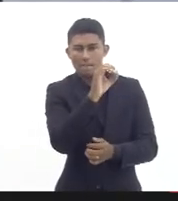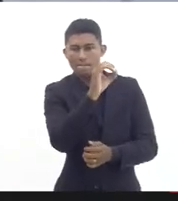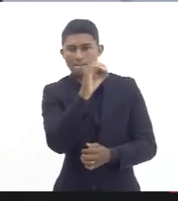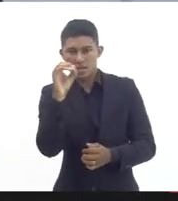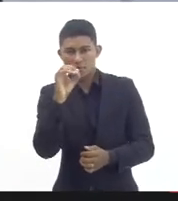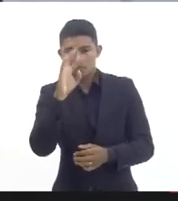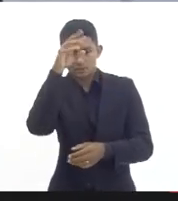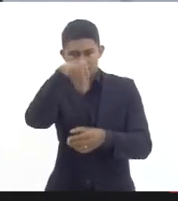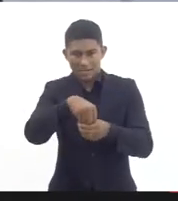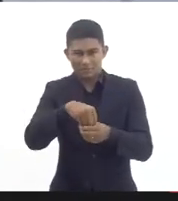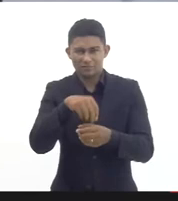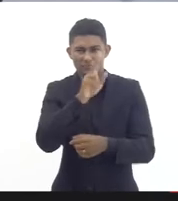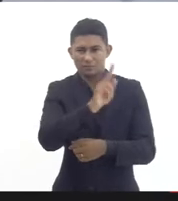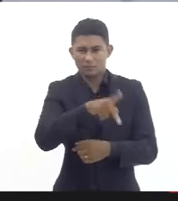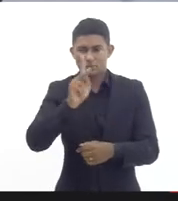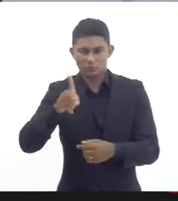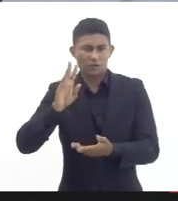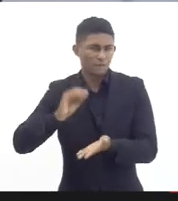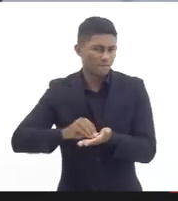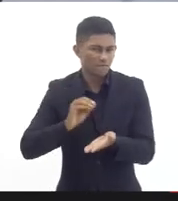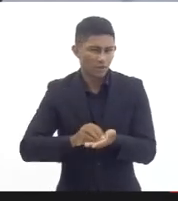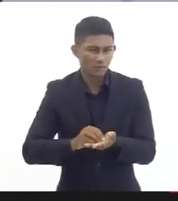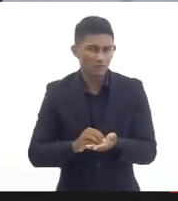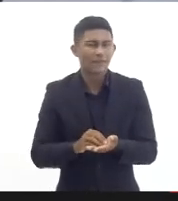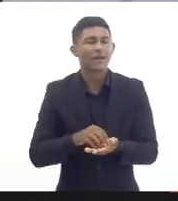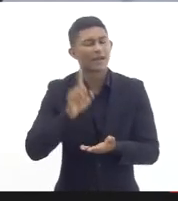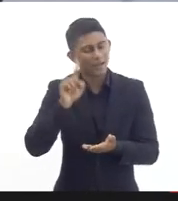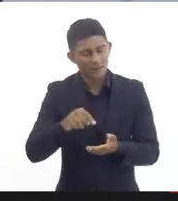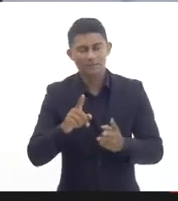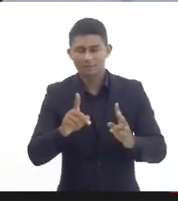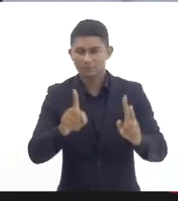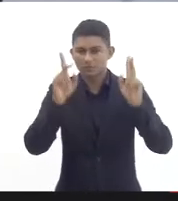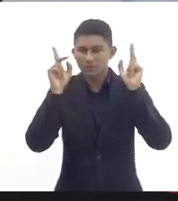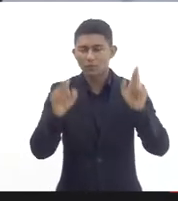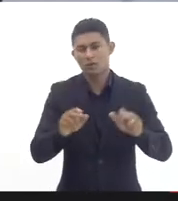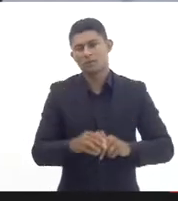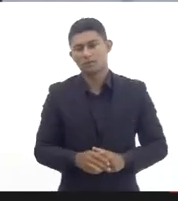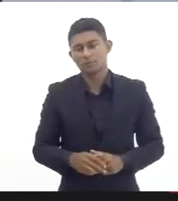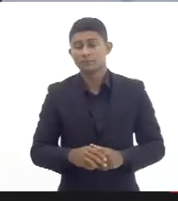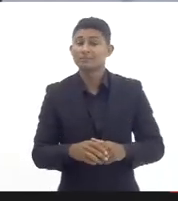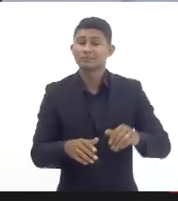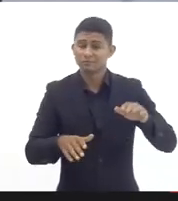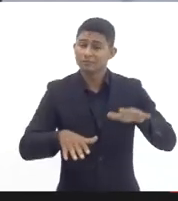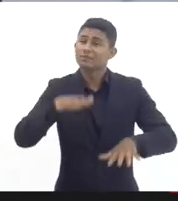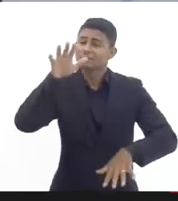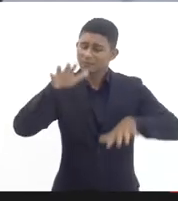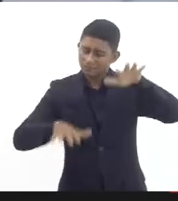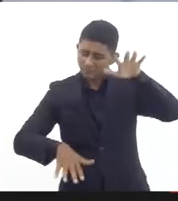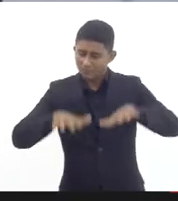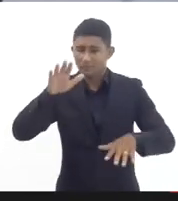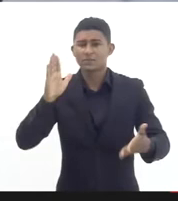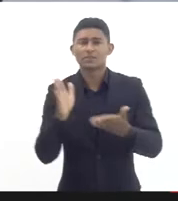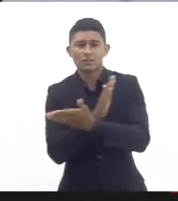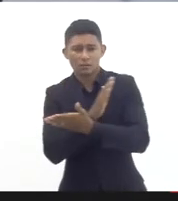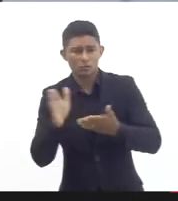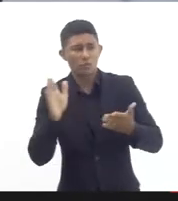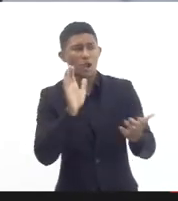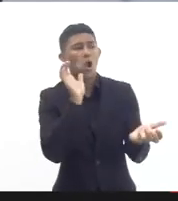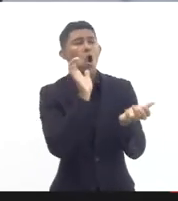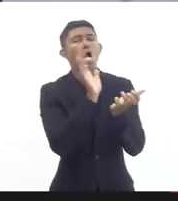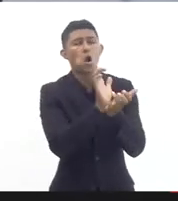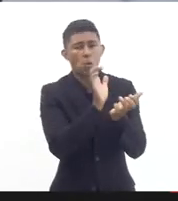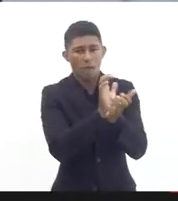vai na mesma linha essa turma pode ser dentro dessas 16 mil turmas pode ser que contenha muitas aí que sejam turmas fictícias